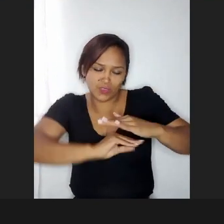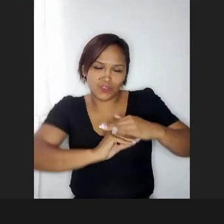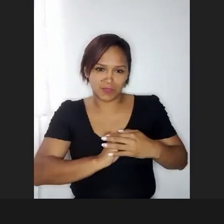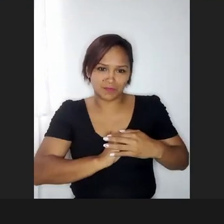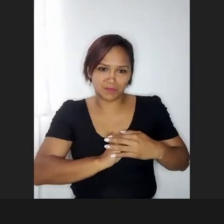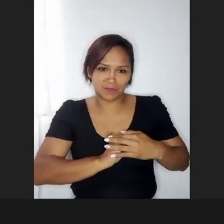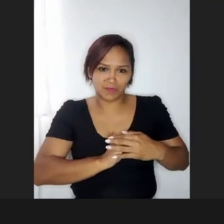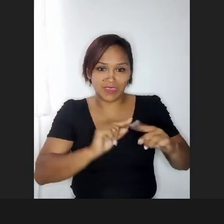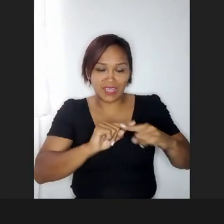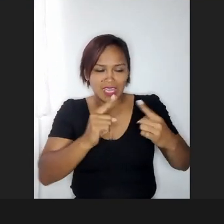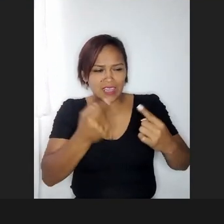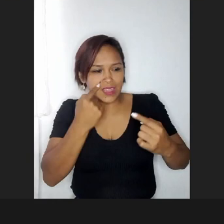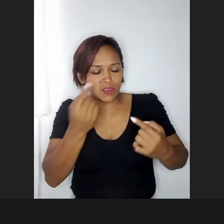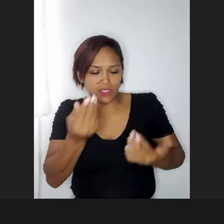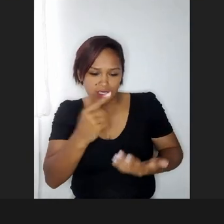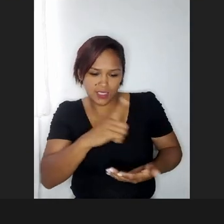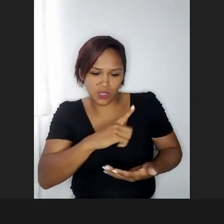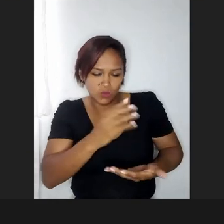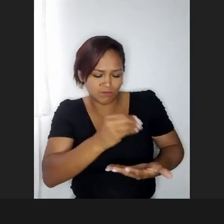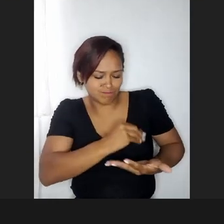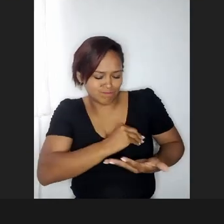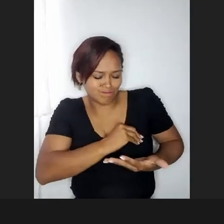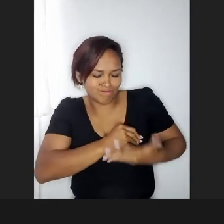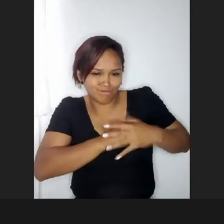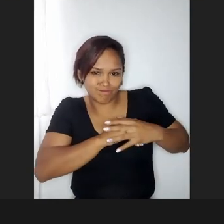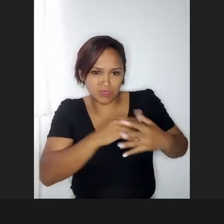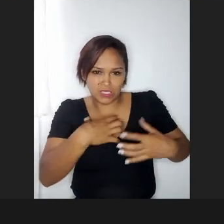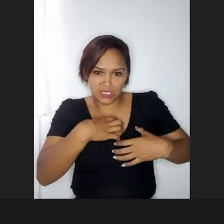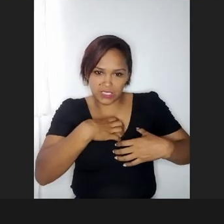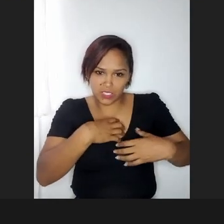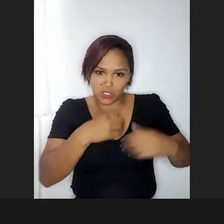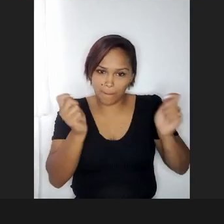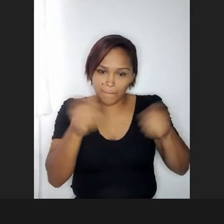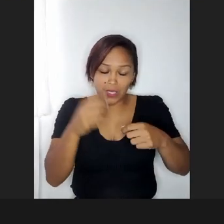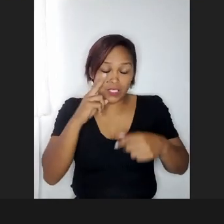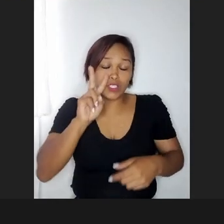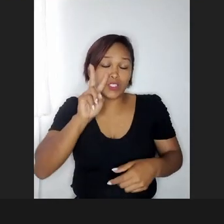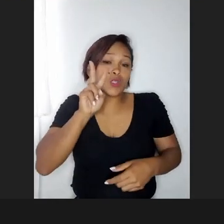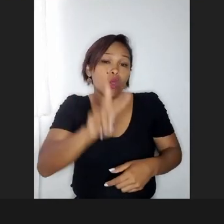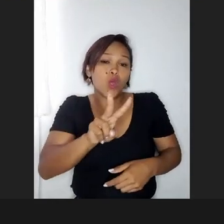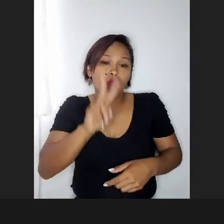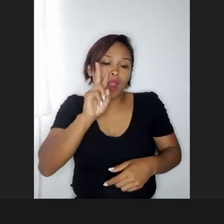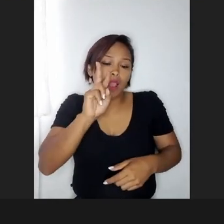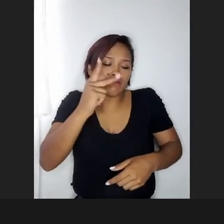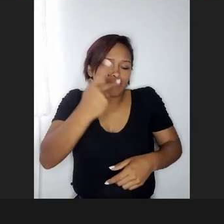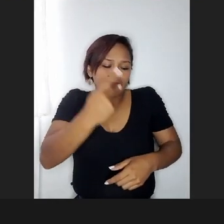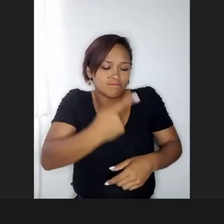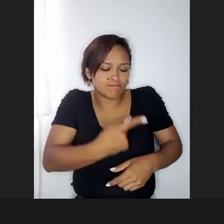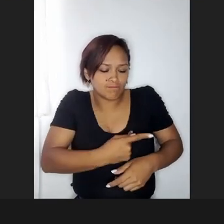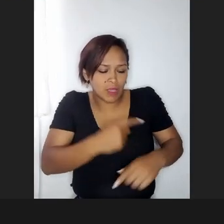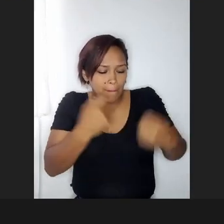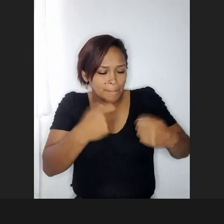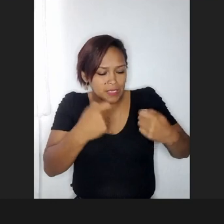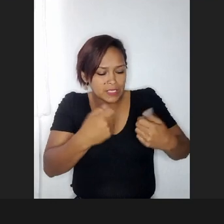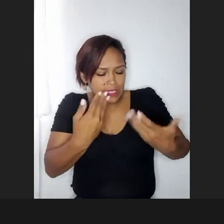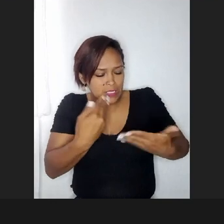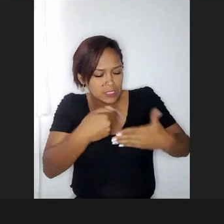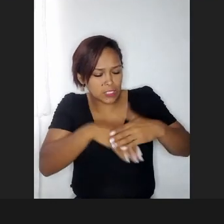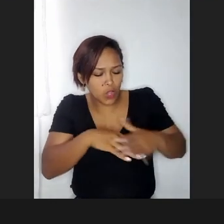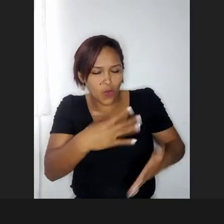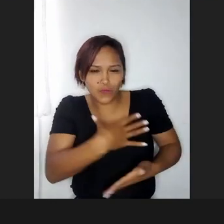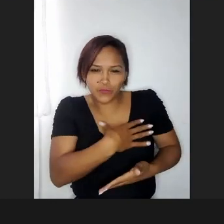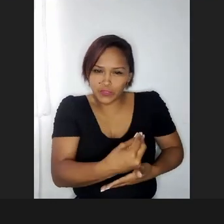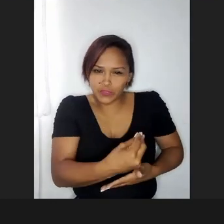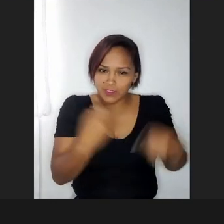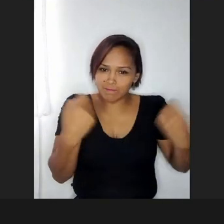então, assim, que é muito, a gente ter esse olhar, né, a gente precisa estar dentro do nosso filho, a gente precisa